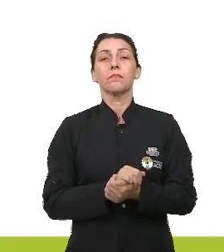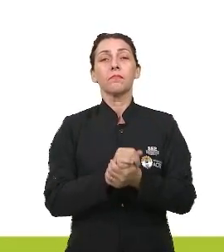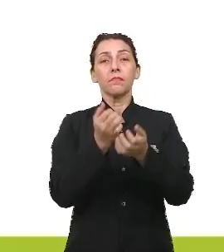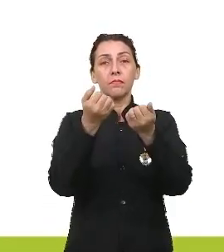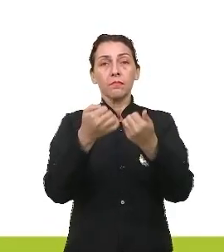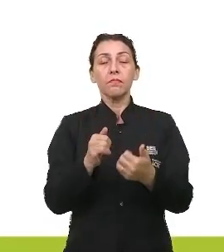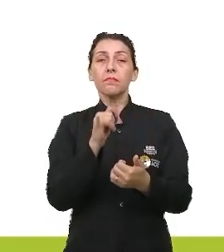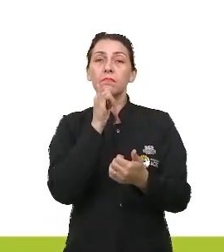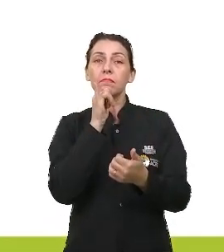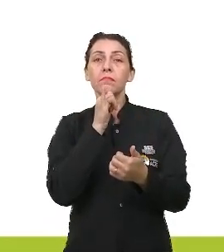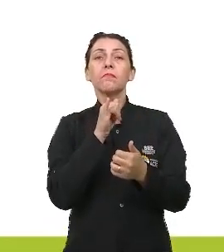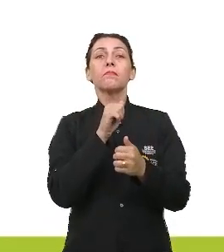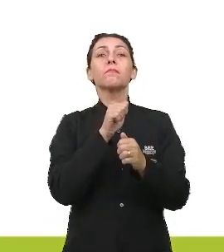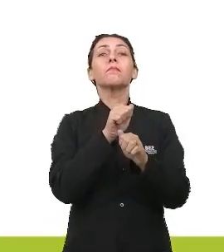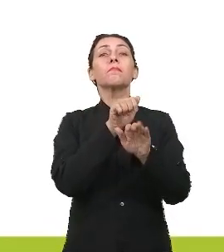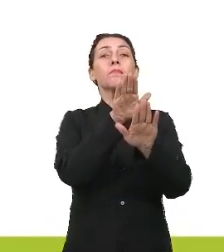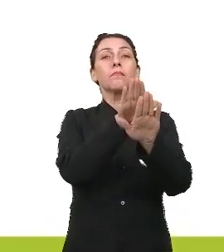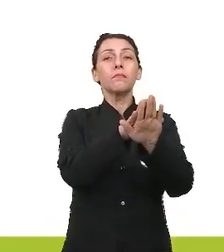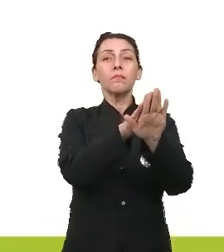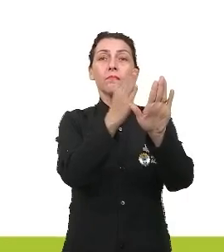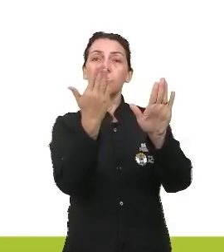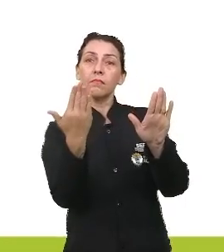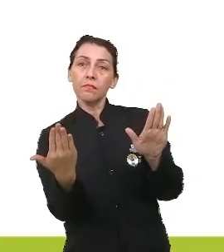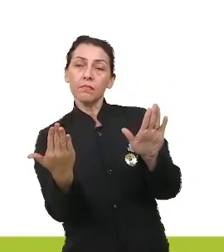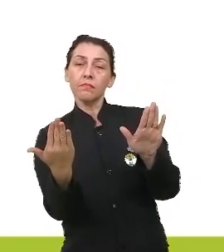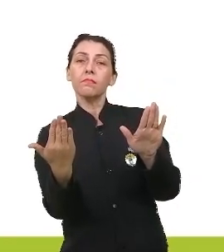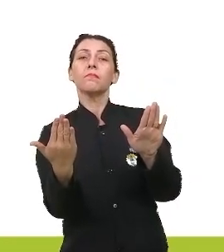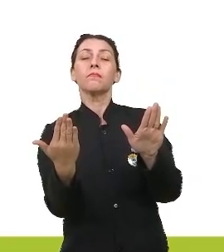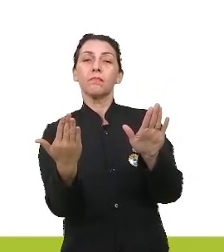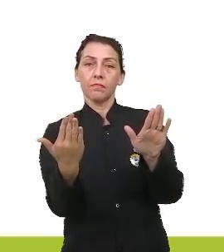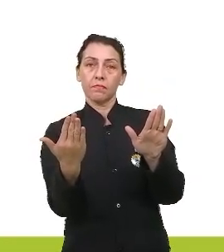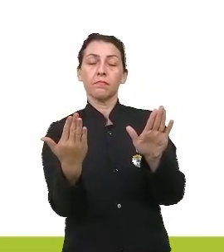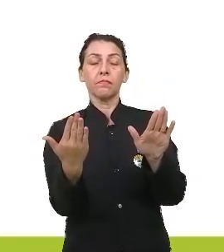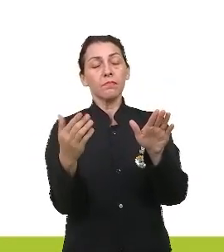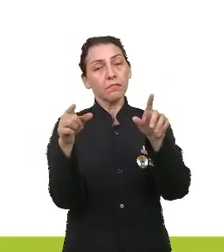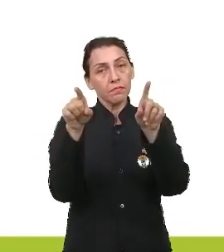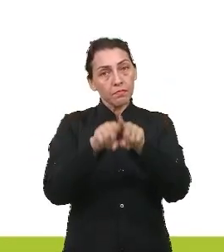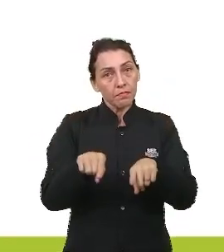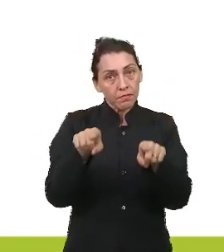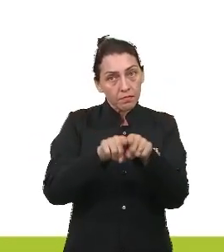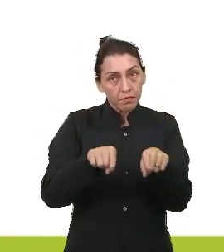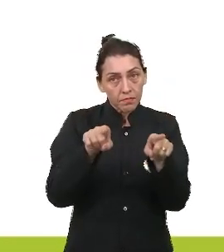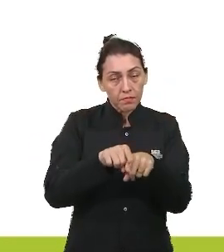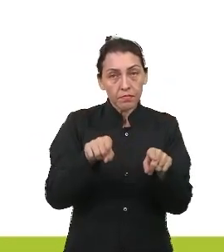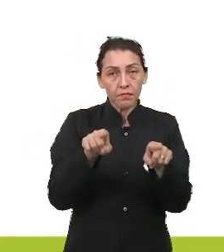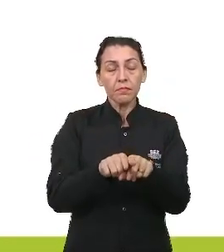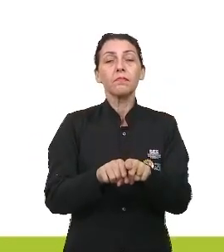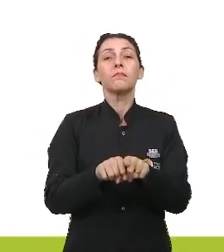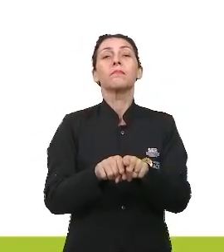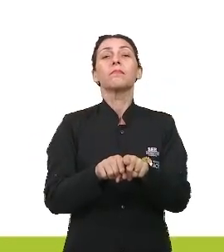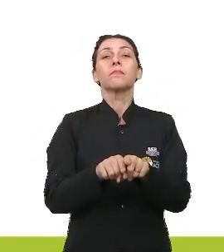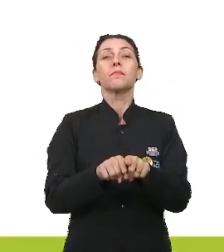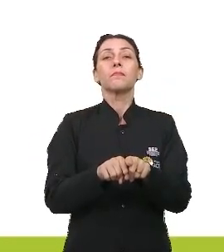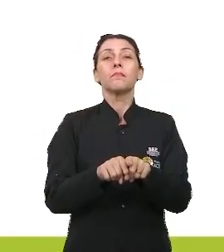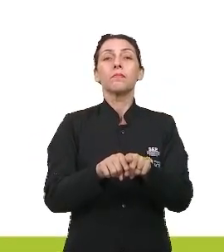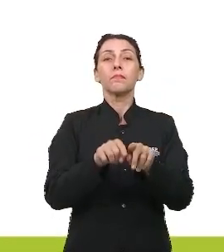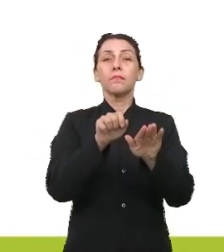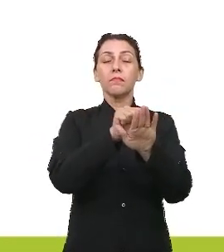exemplos. A antíntese, a antíntese, que é uma figura de linguagem